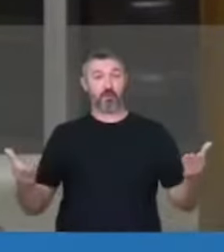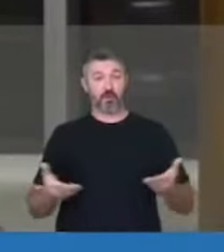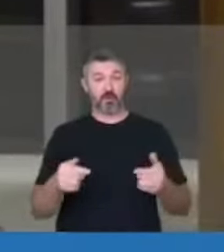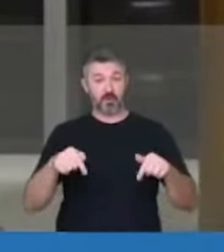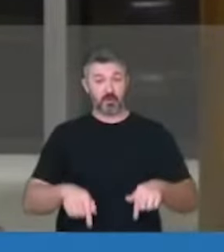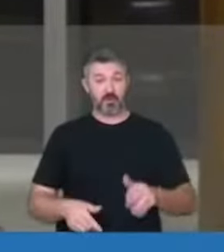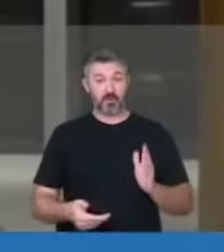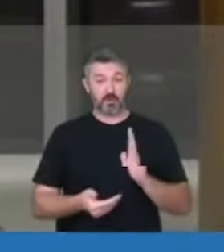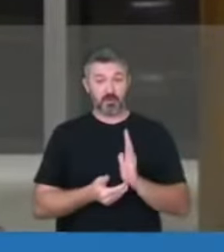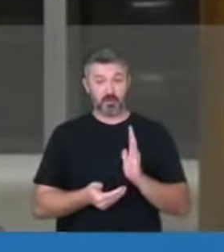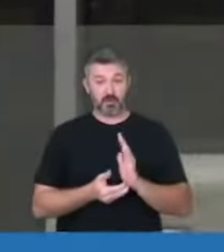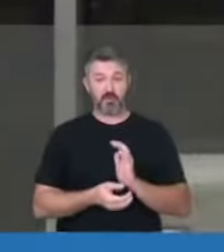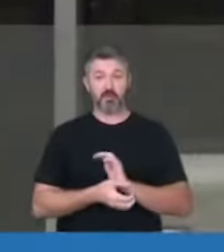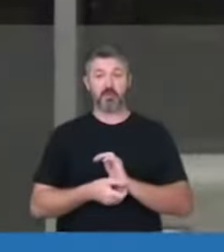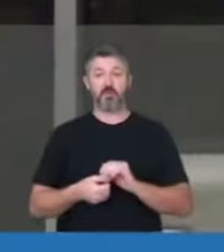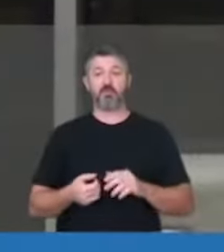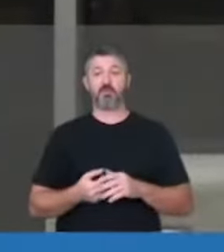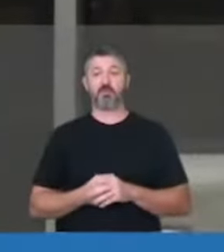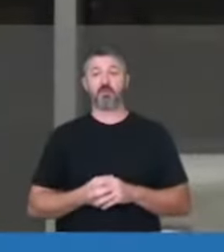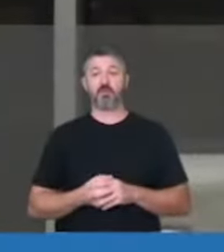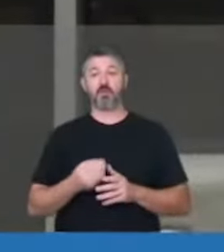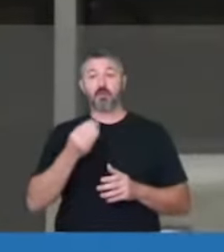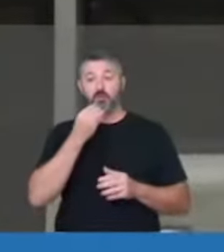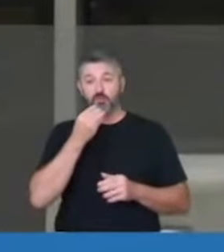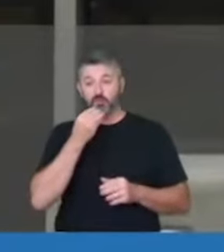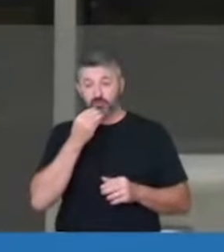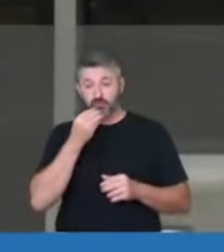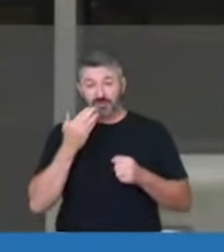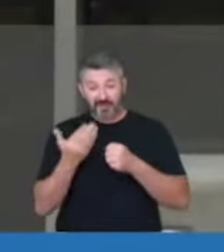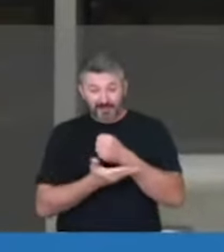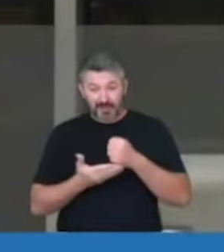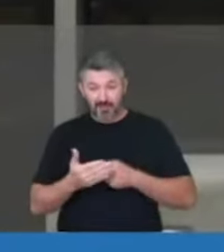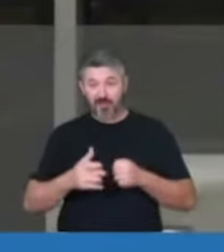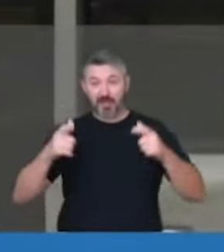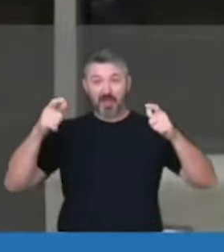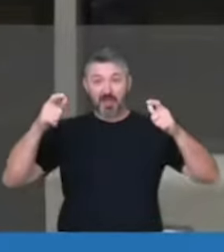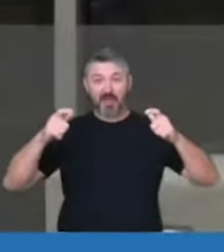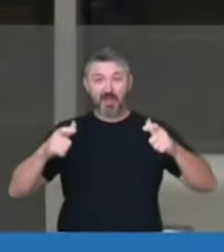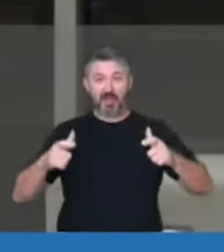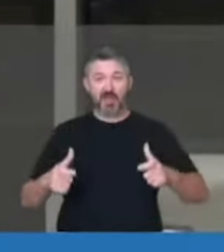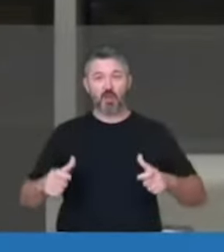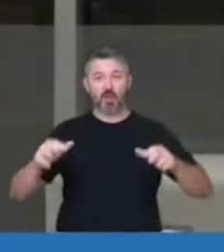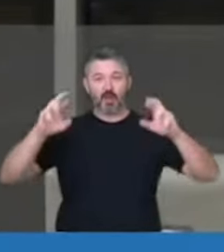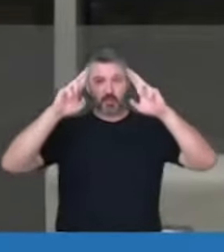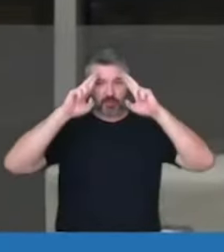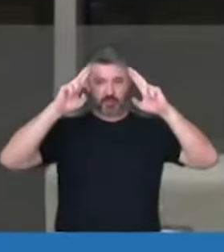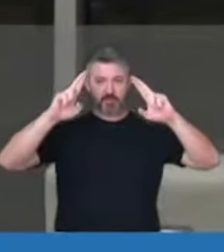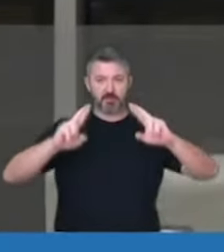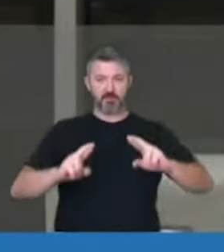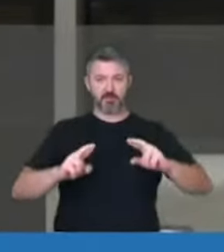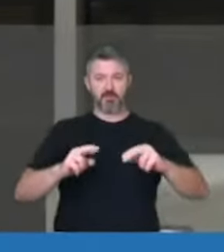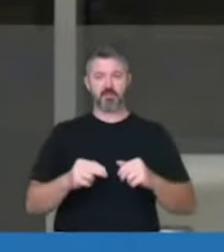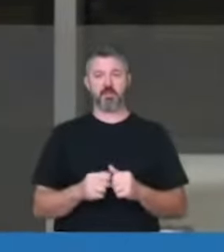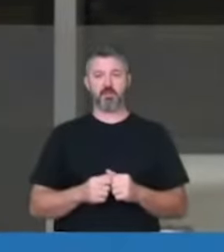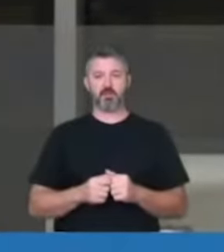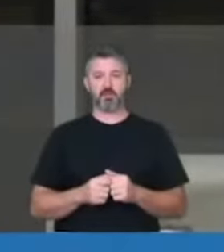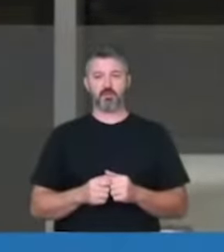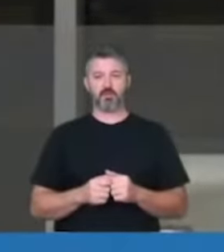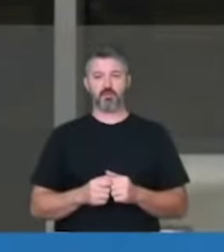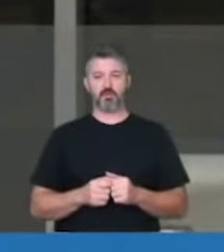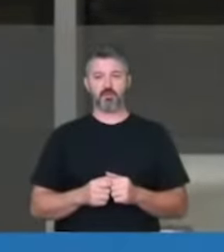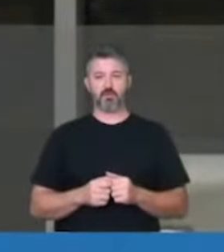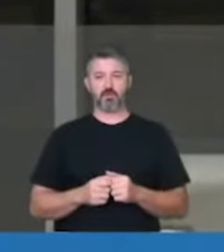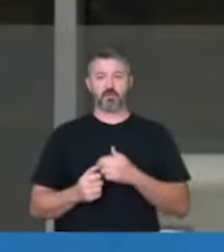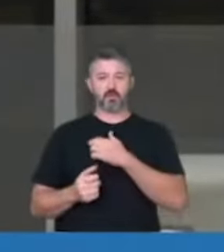casa e desse parlamento, que deveria, por essência, ser um espaço respeitoso e republicano. A nossa